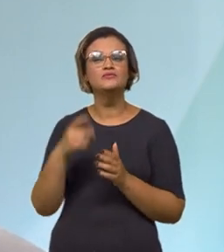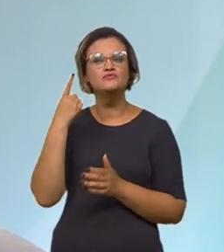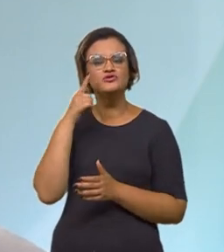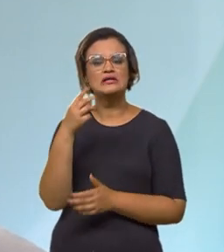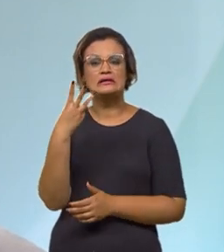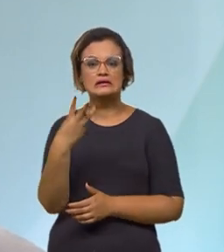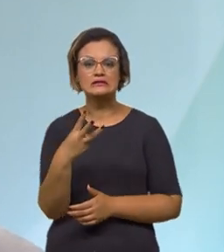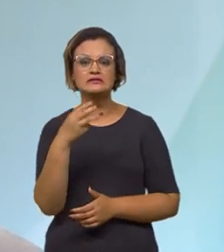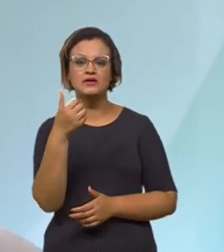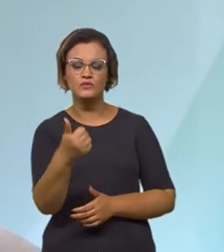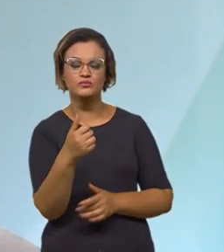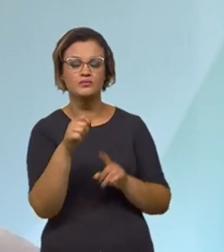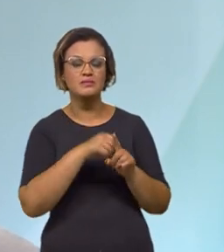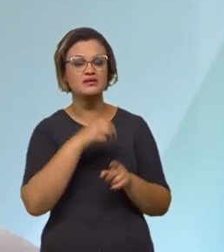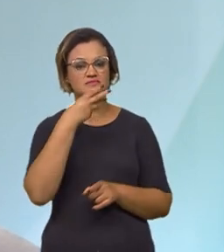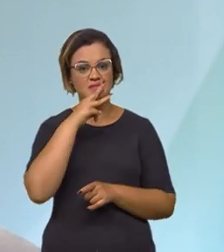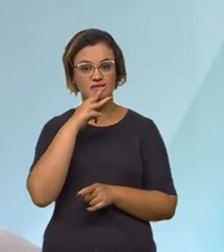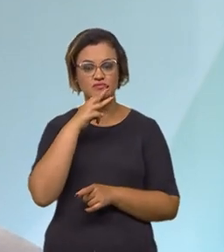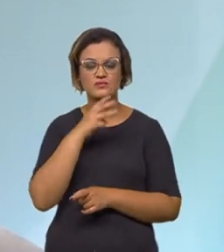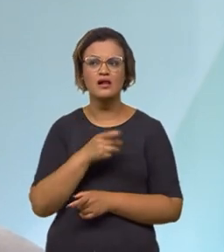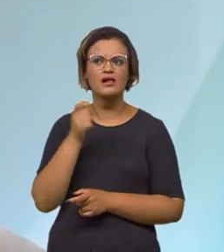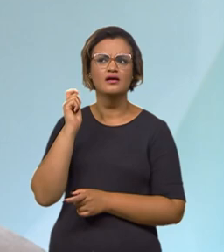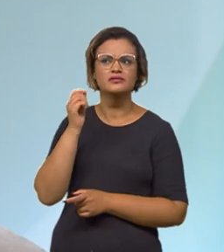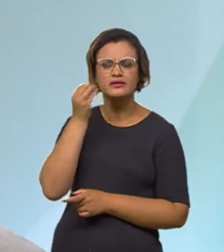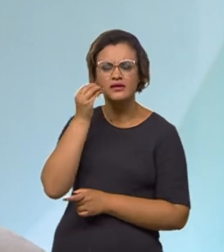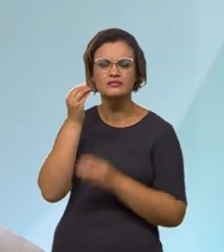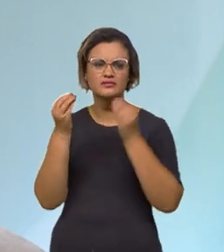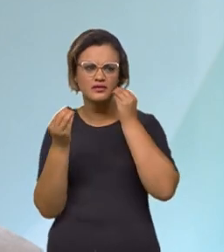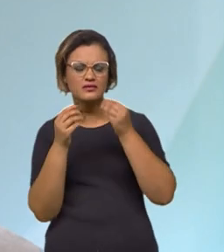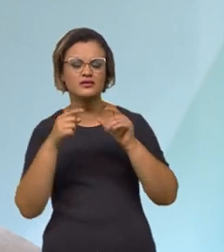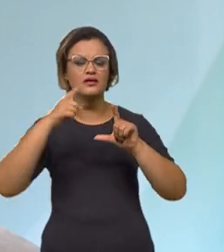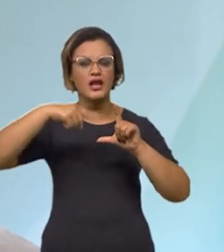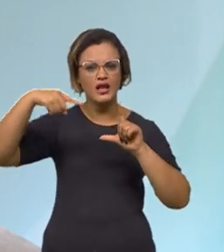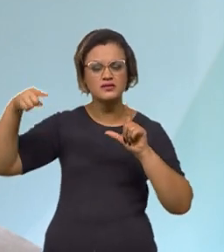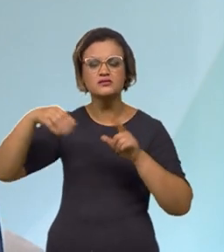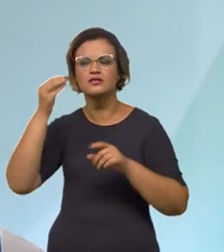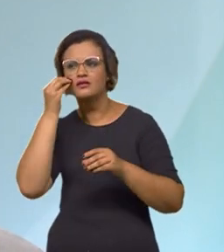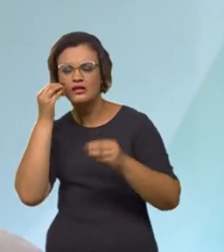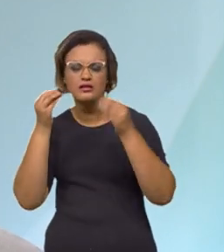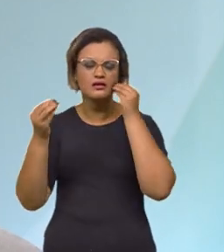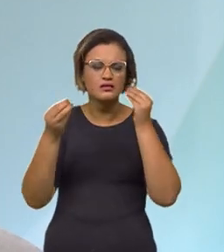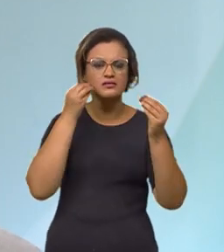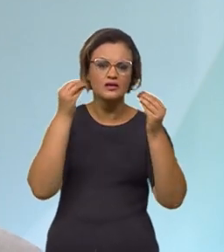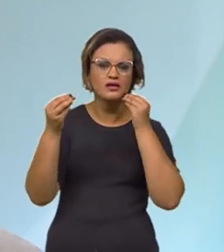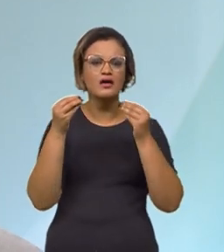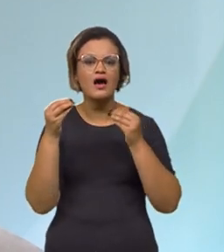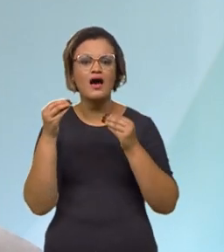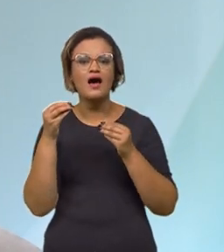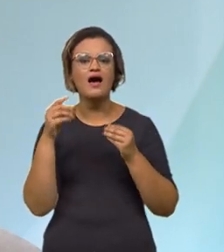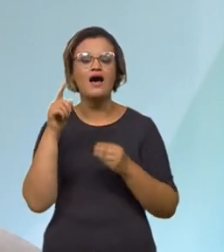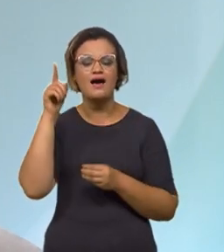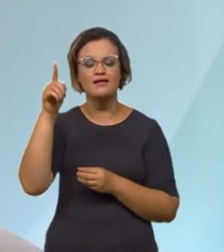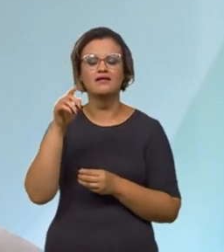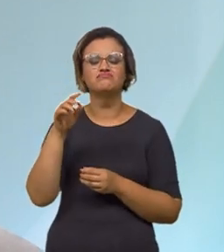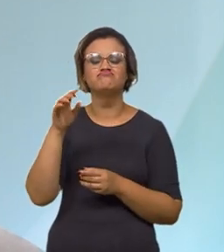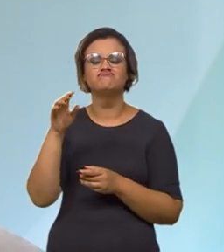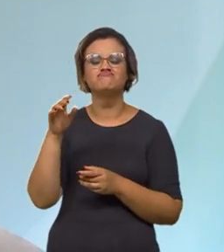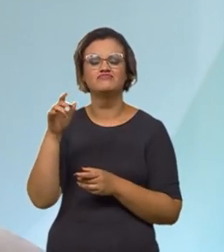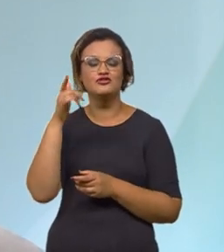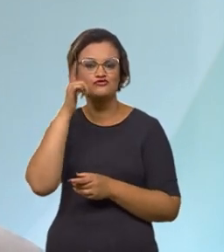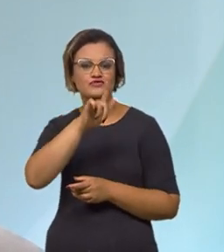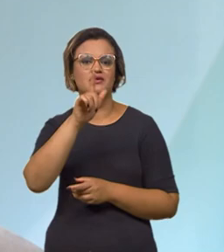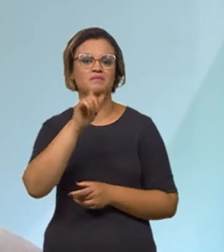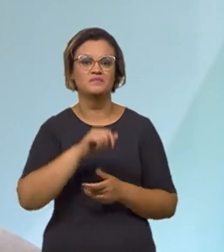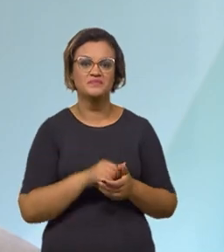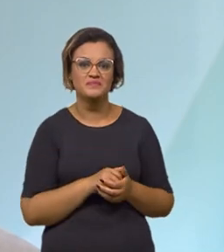31 de março, após 41 lances na Bolsa de Valores, nós privatizamos, então, a Companhia Docas do Espírito Santos. Nós vamos seguir com